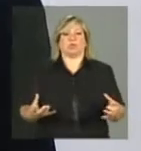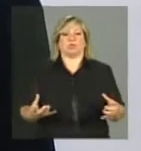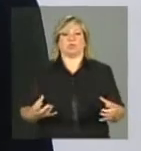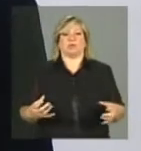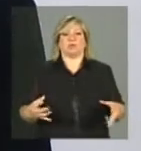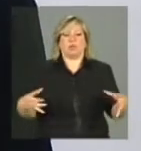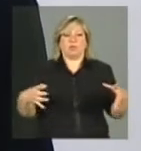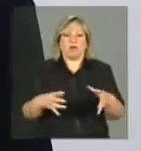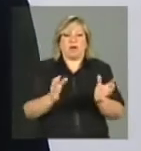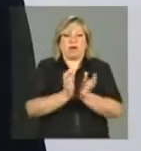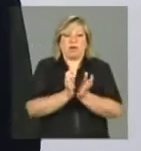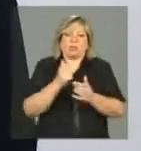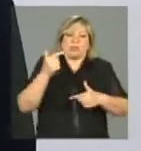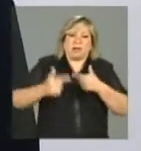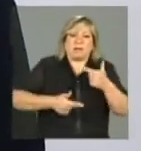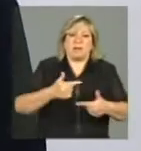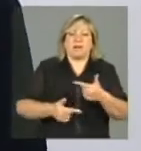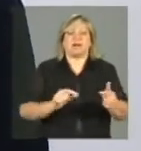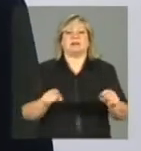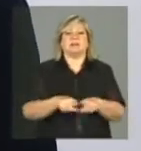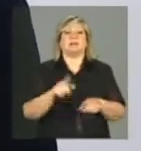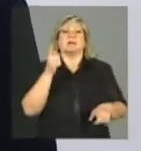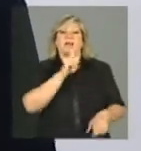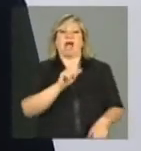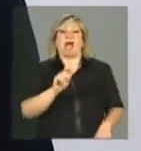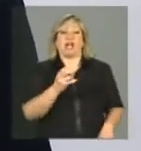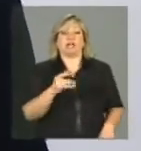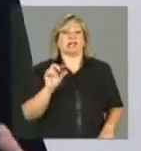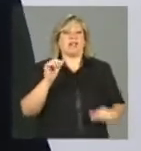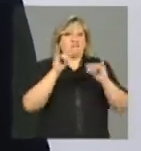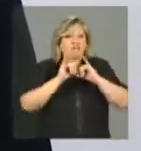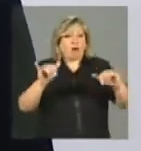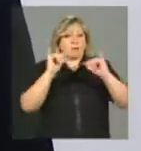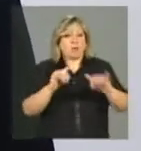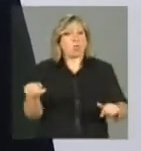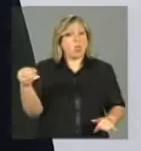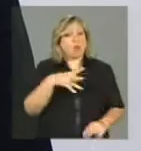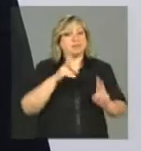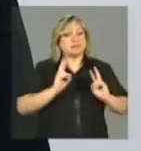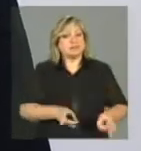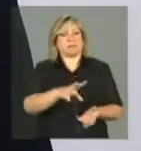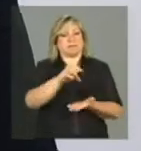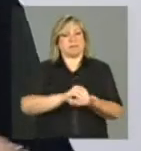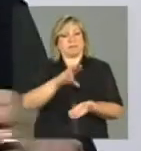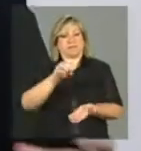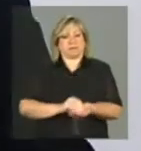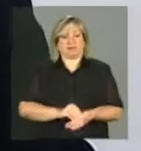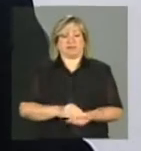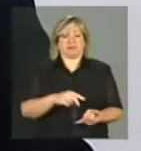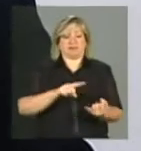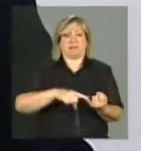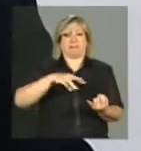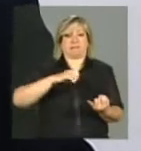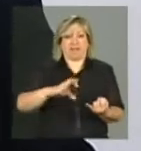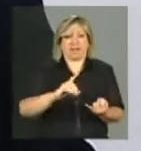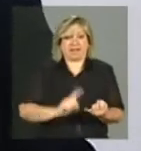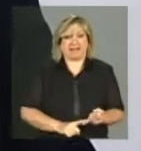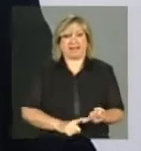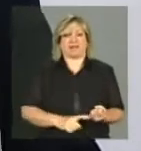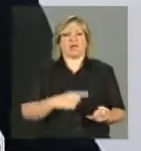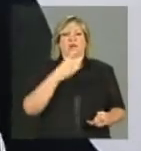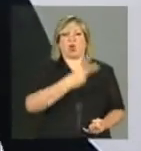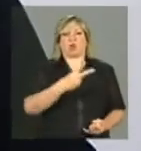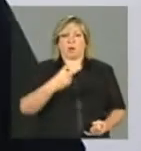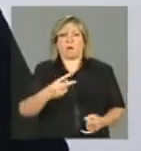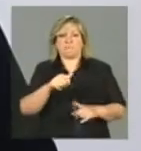acompanhamento setorial e garantir a atualização das informações de todos os lados. Vejam, a informação do MEC bimestral, ela é mais